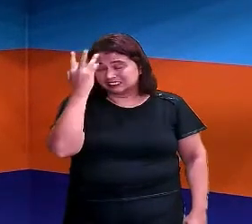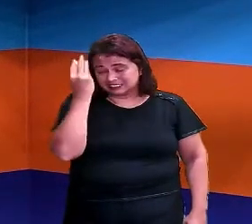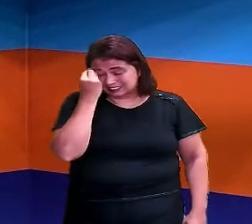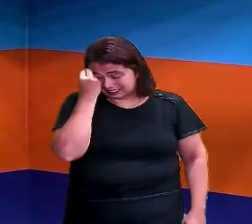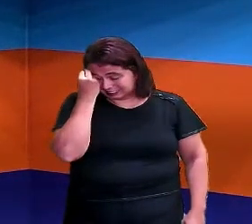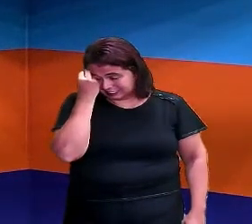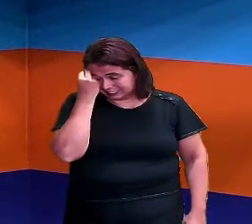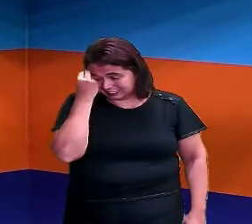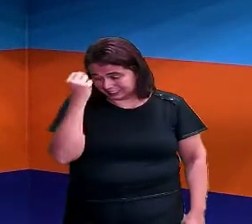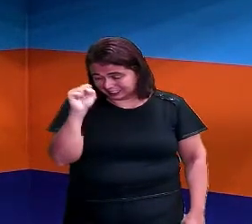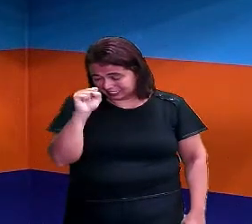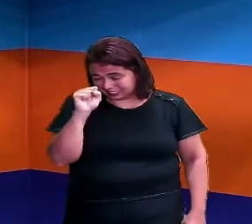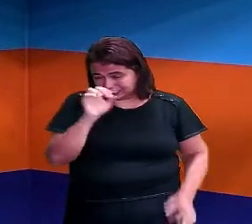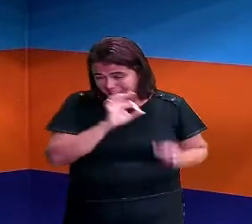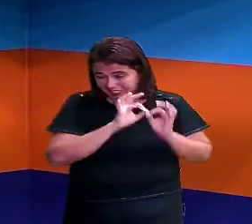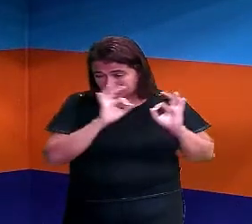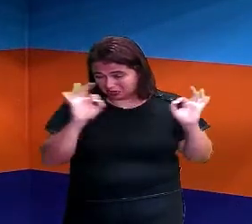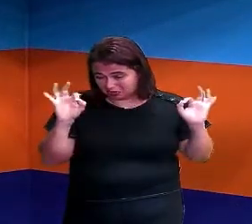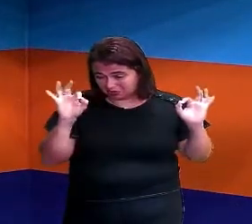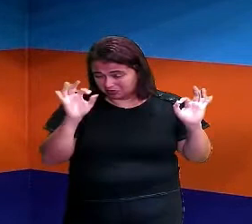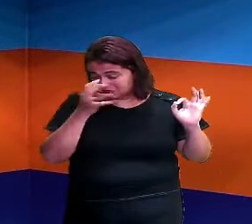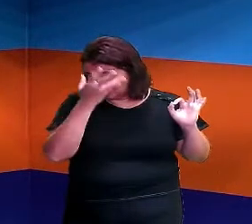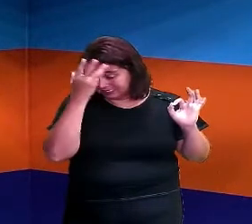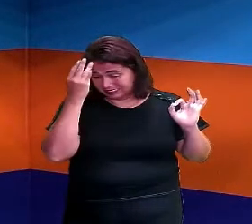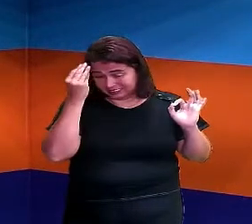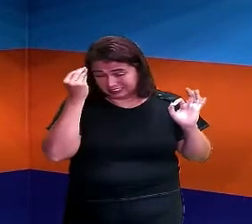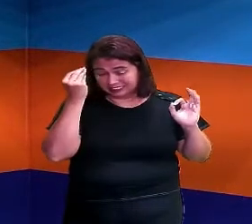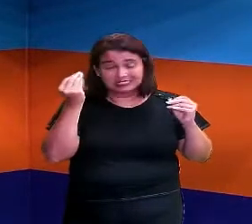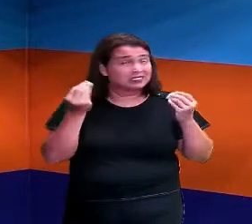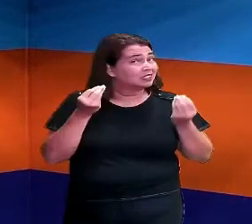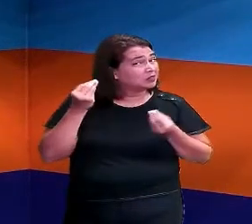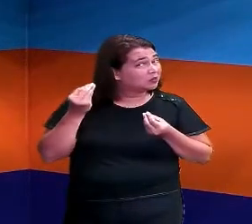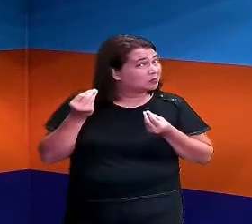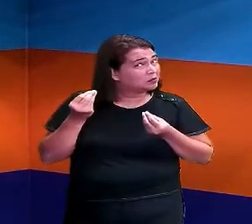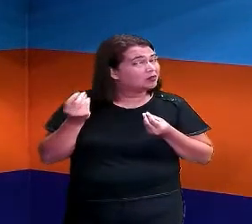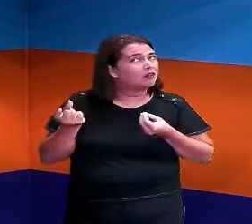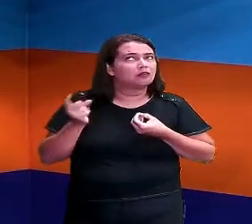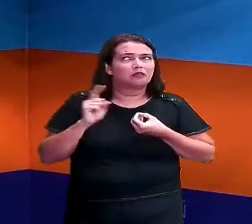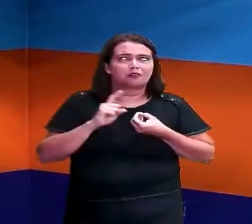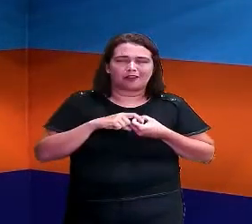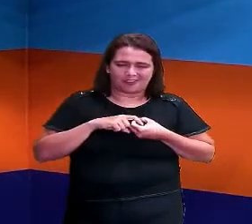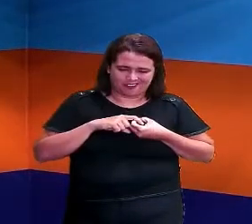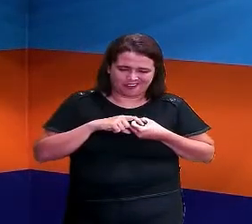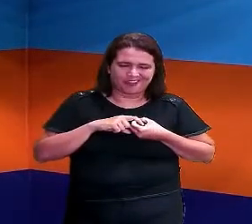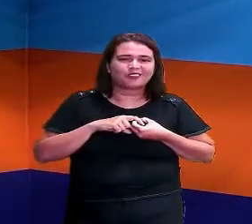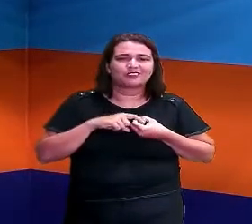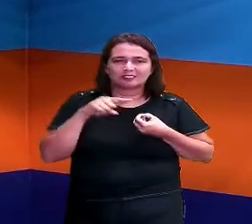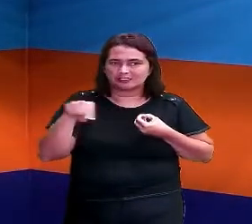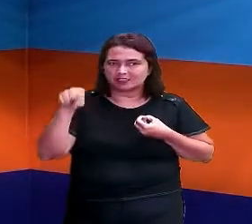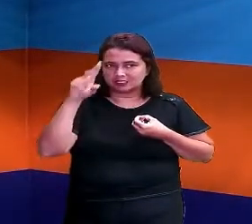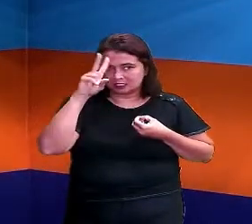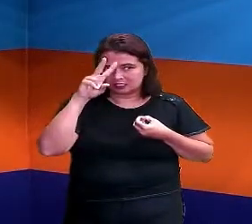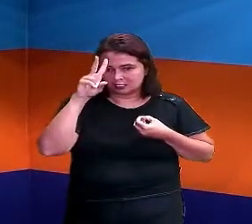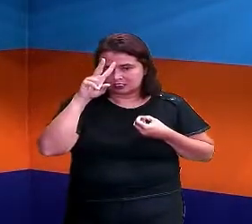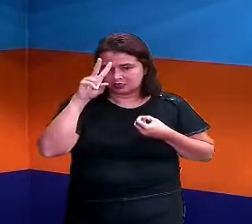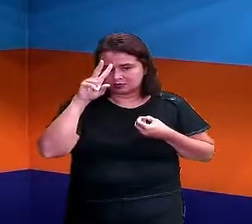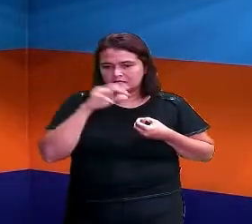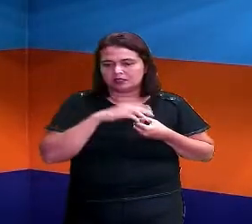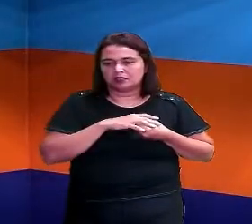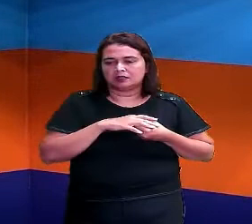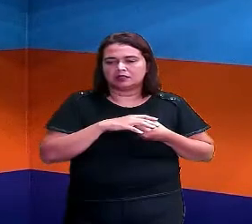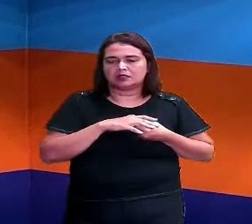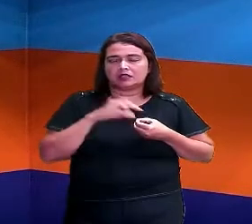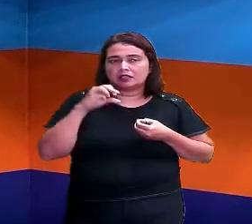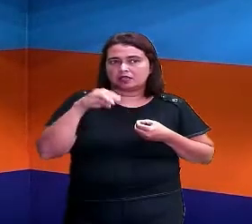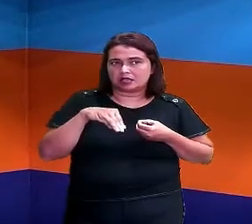agora? Tá muito longe do alfabeto. Esqueci. O é eu faço? Volta de novo, para que você lembra. Vamos voltar aqui, ó. Para